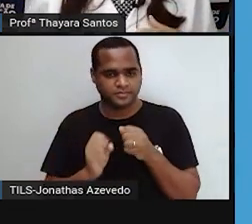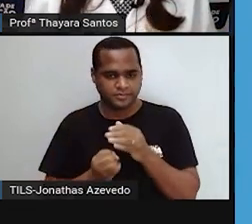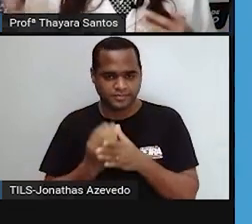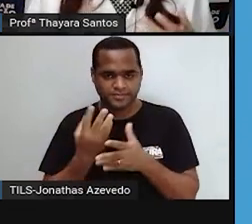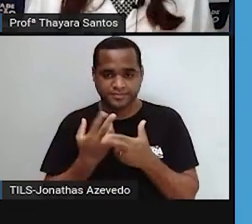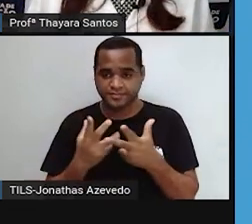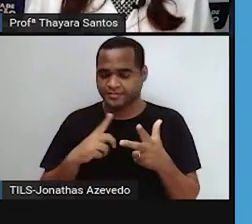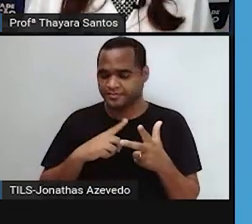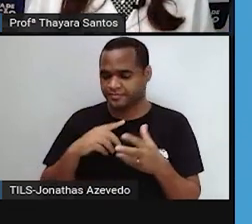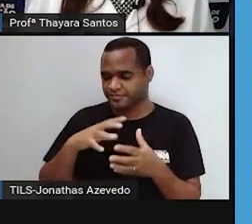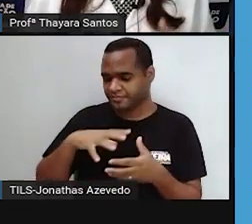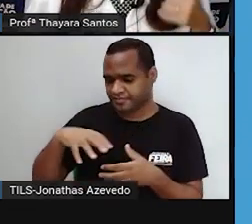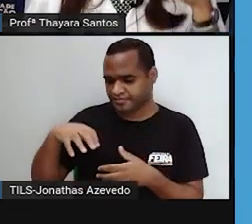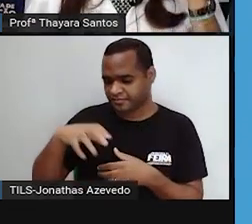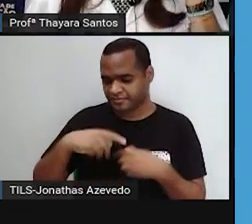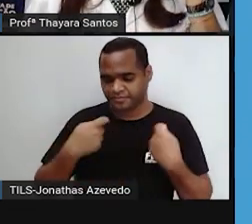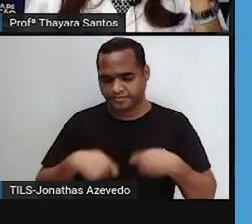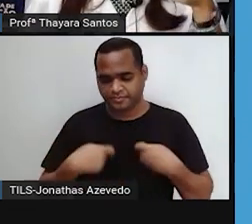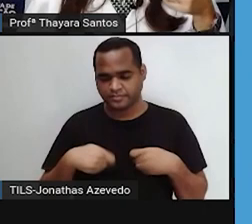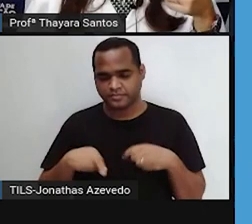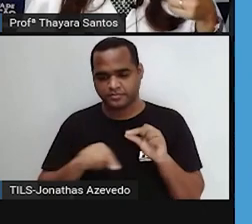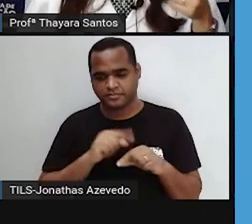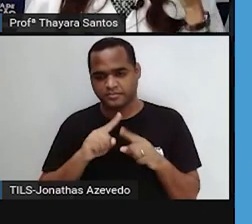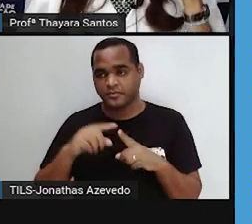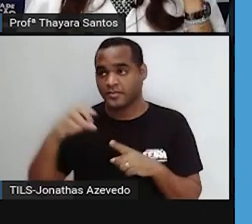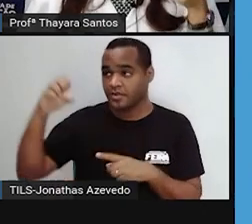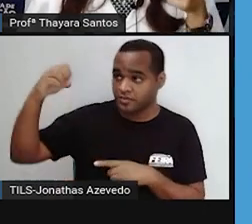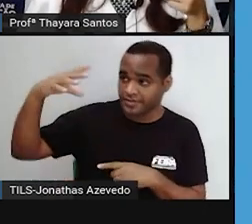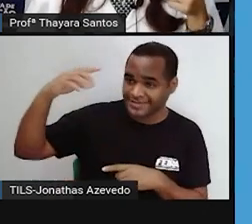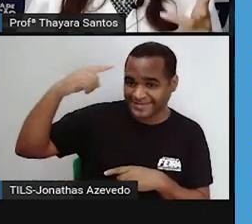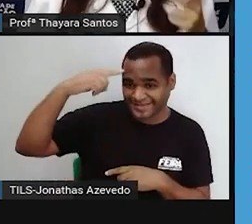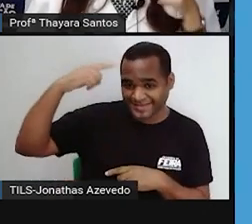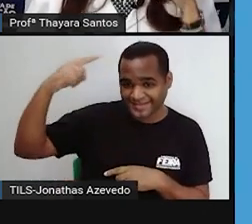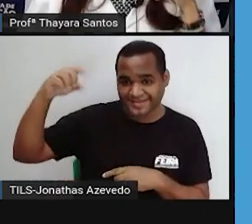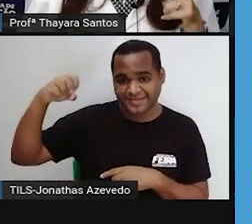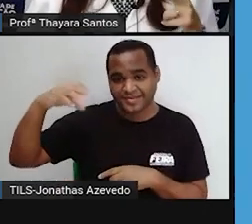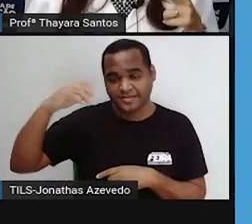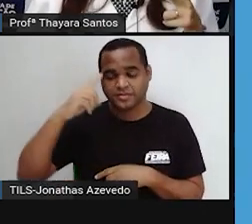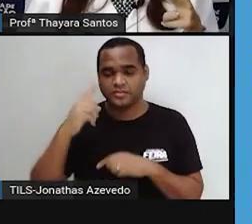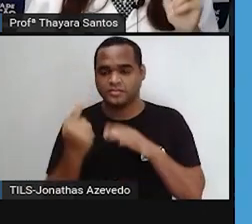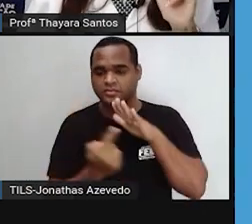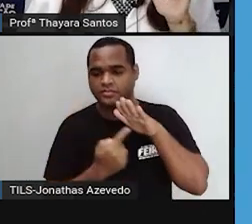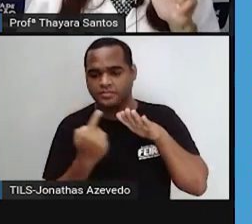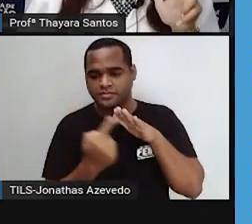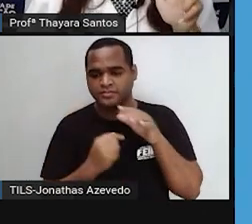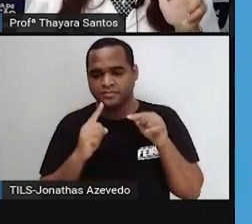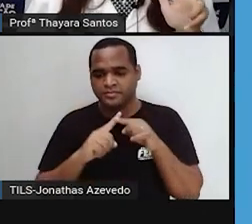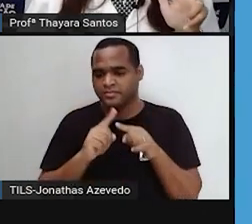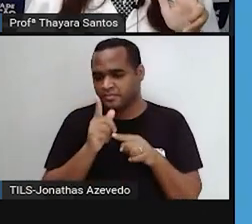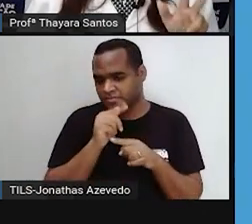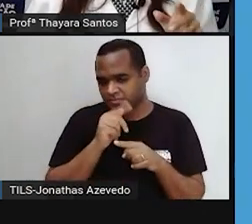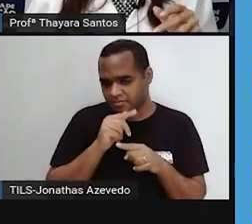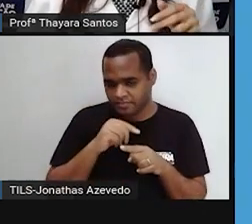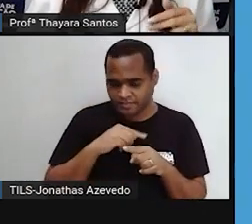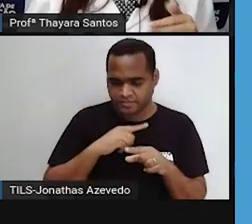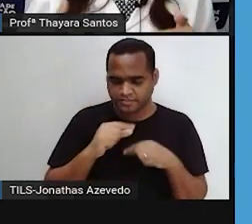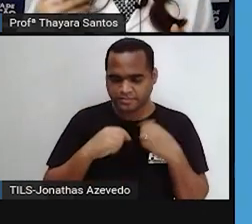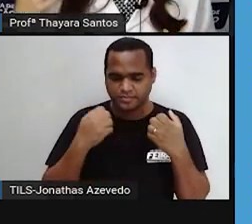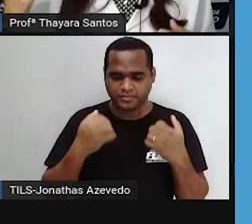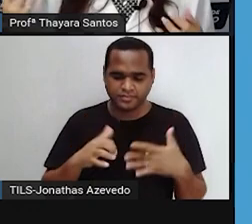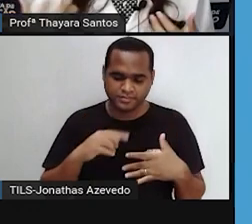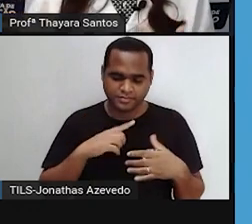ou a alga precisa pegar a luz solar, o gás carbônico e a água. Ela pega essas três coisas